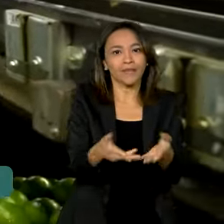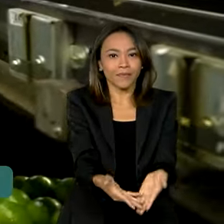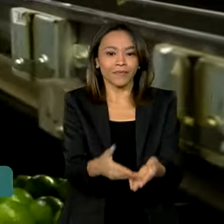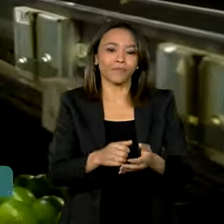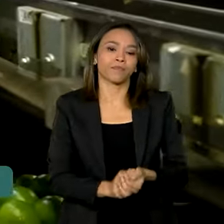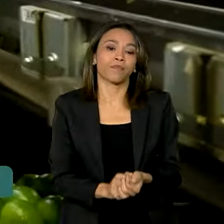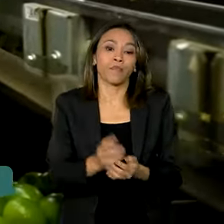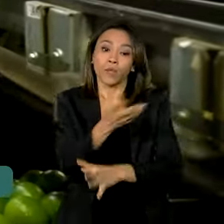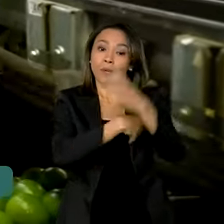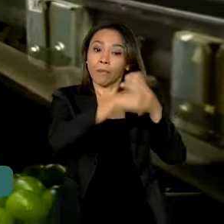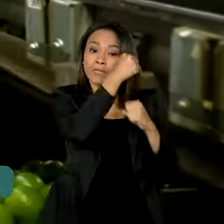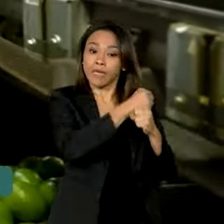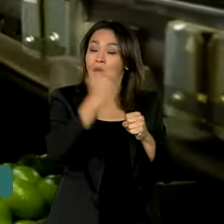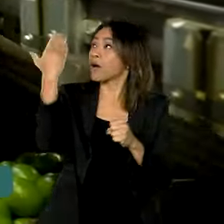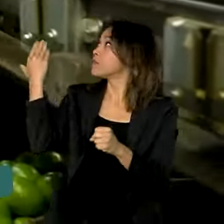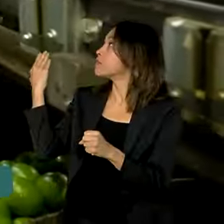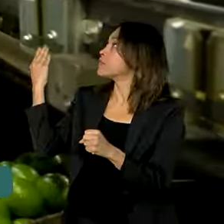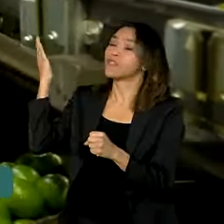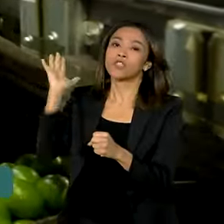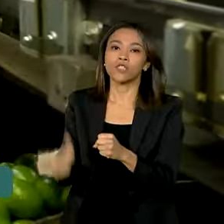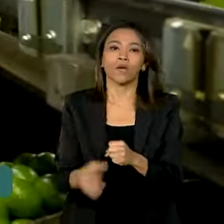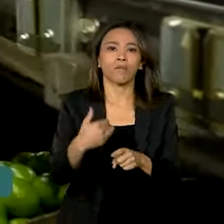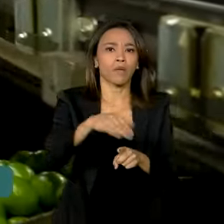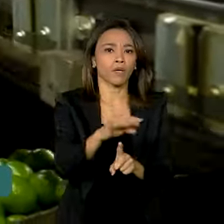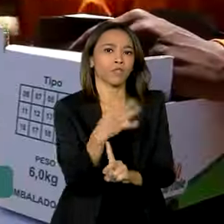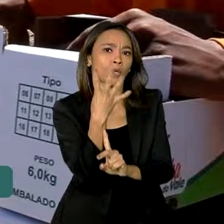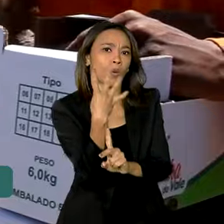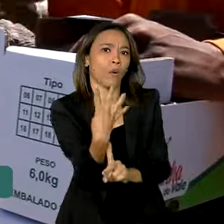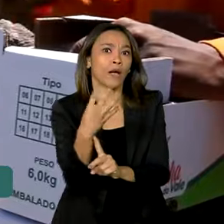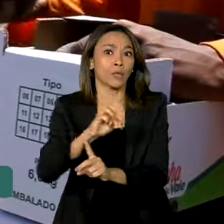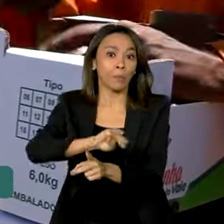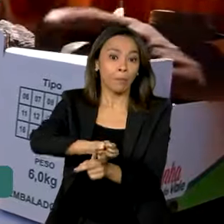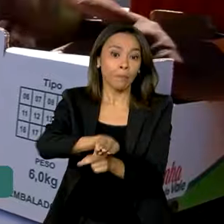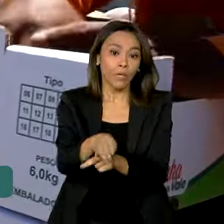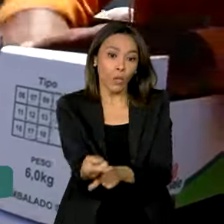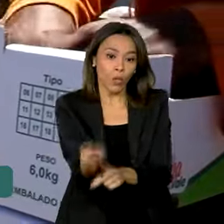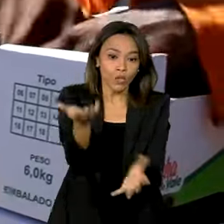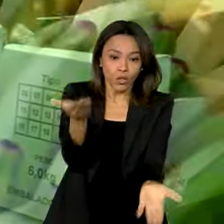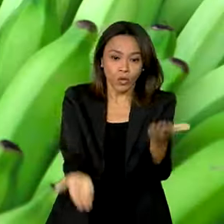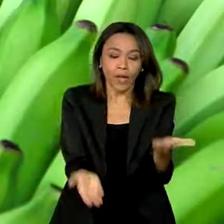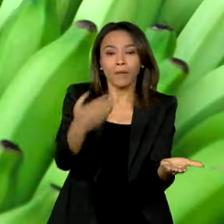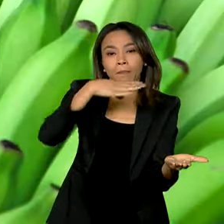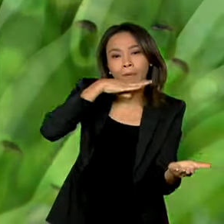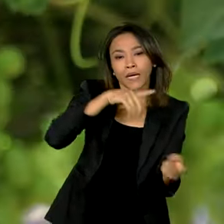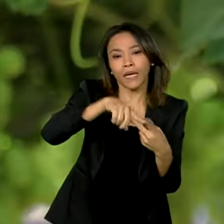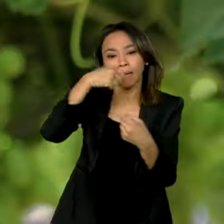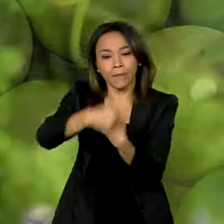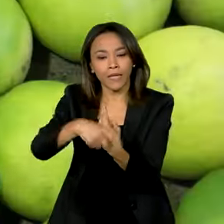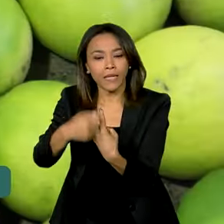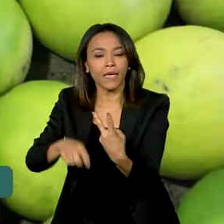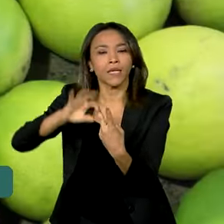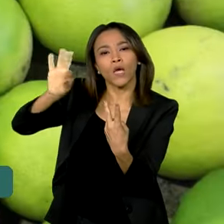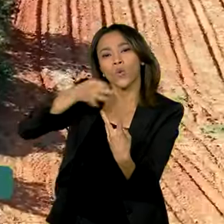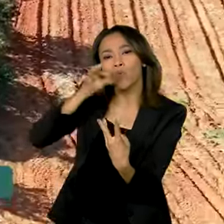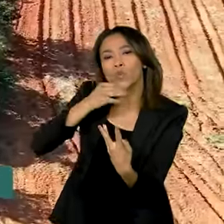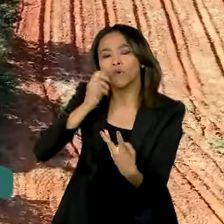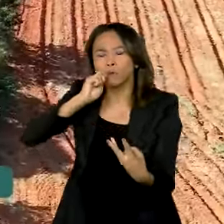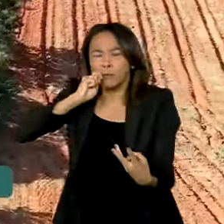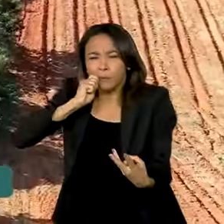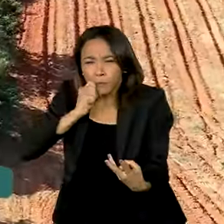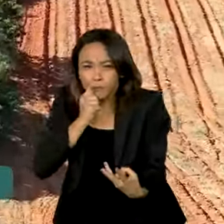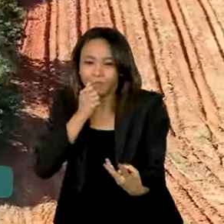foram produzidas mais de 4 milhões de toneladas de itens agrícolas, como manga, banana, uva e limão.